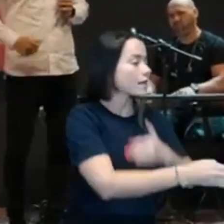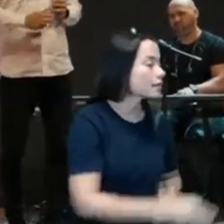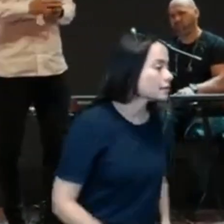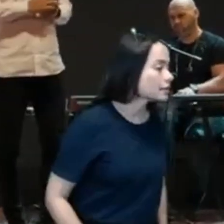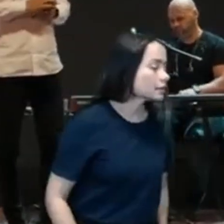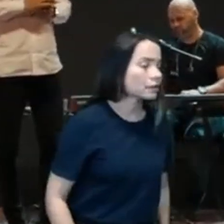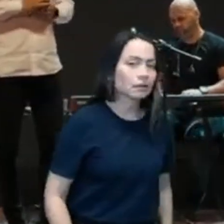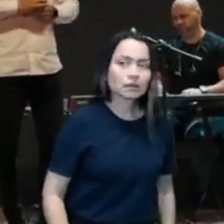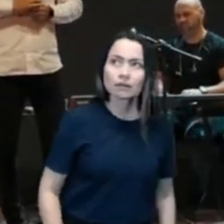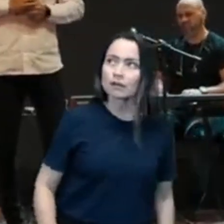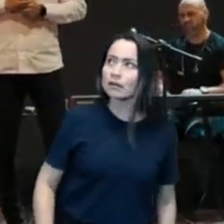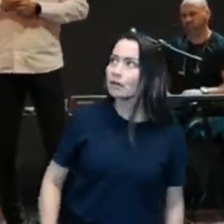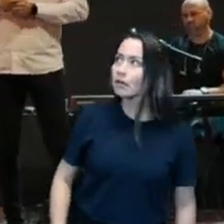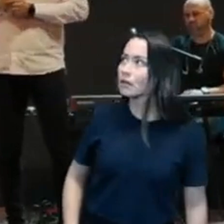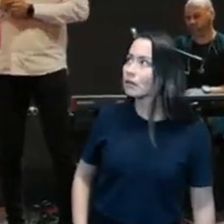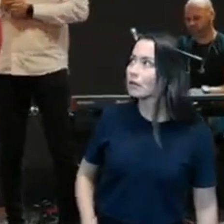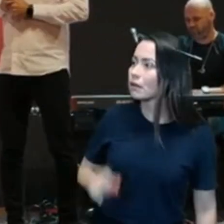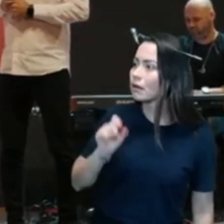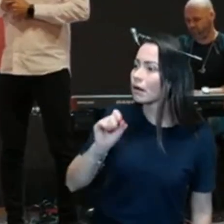contou?